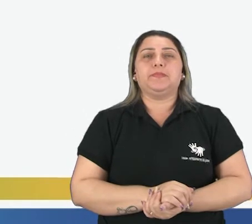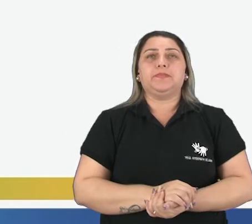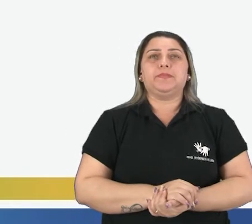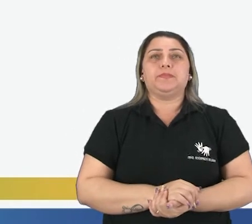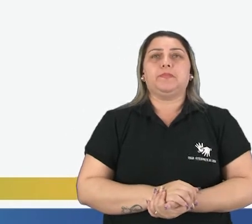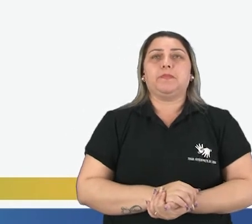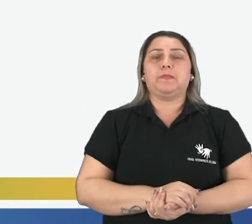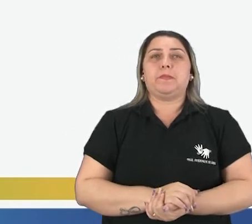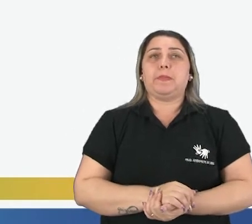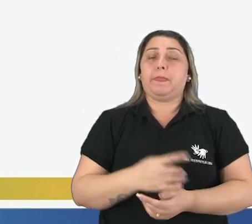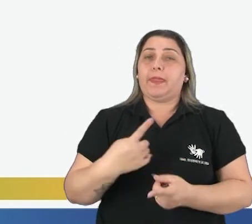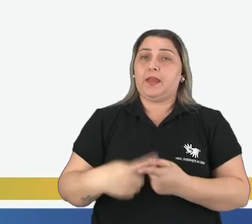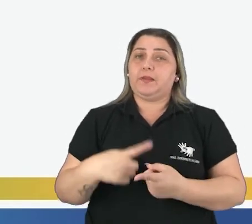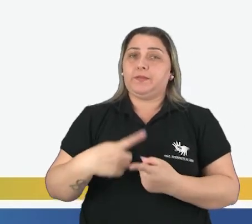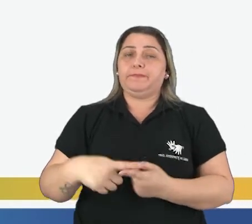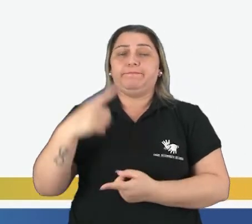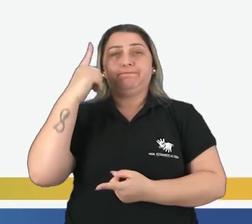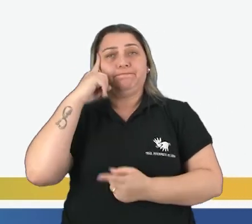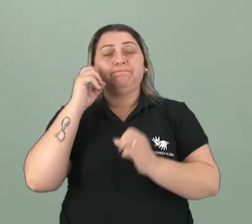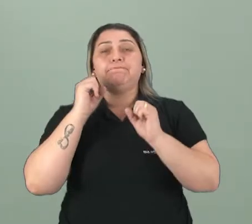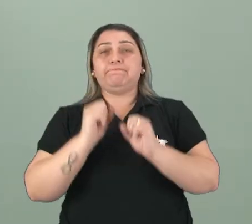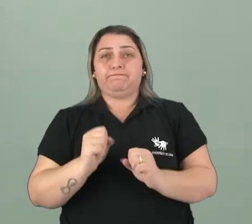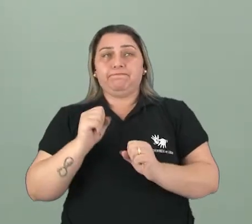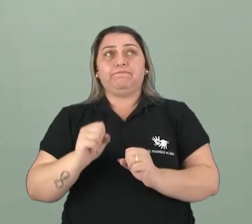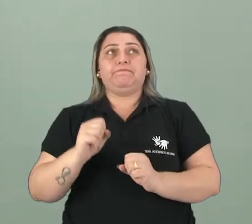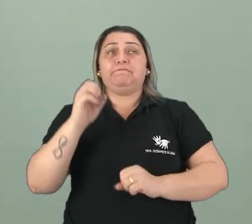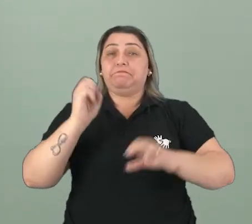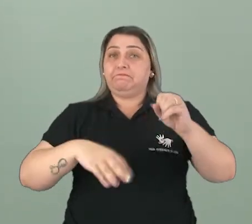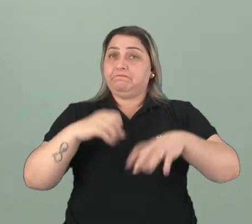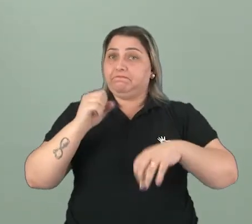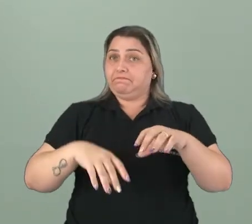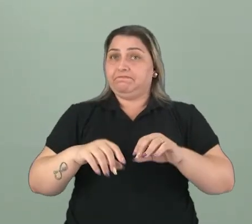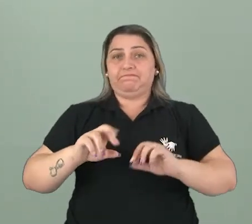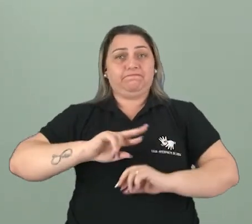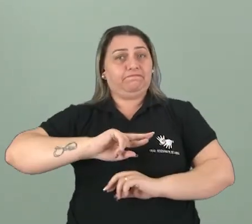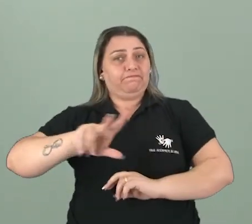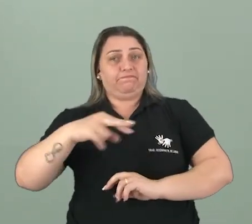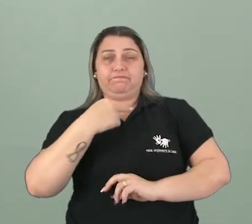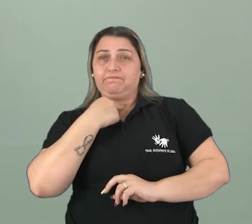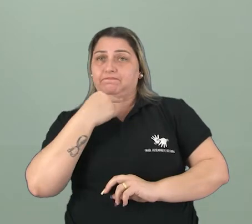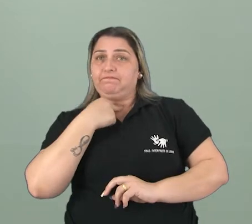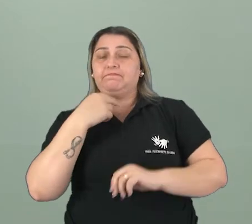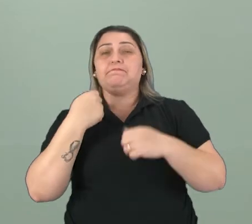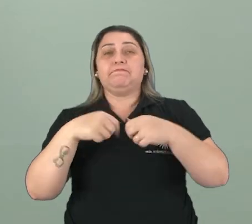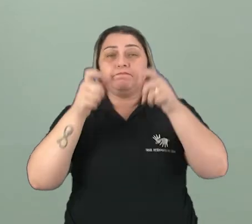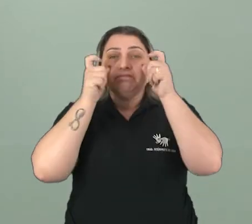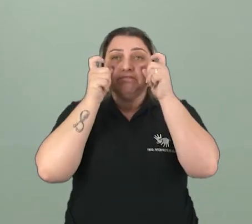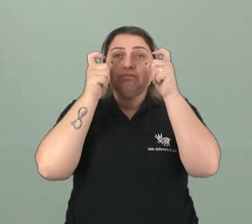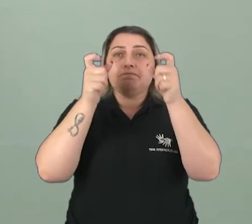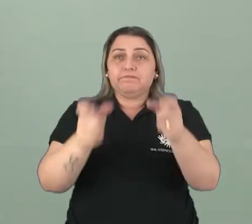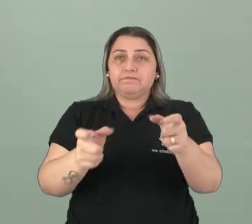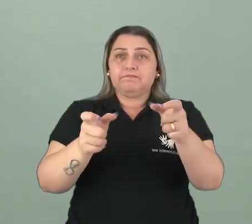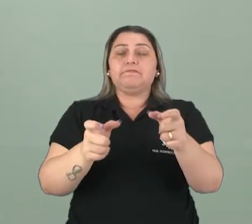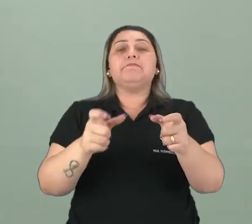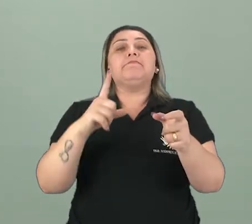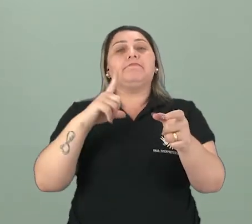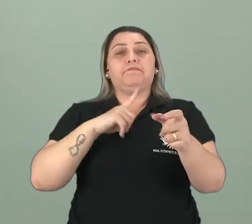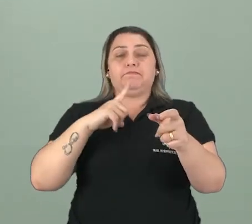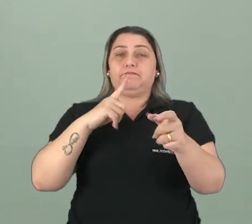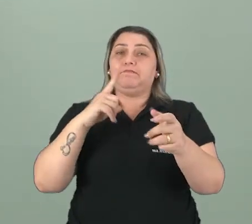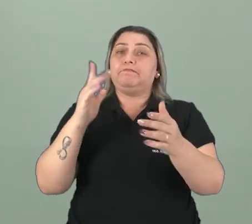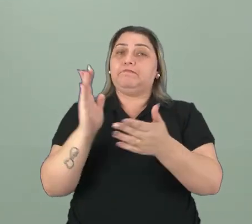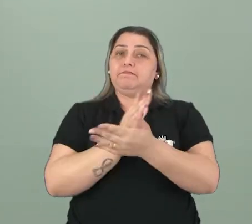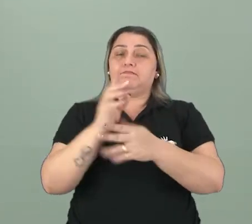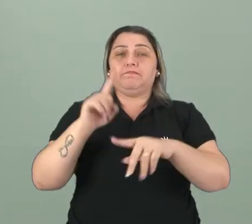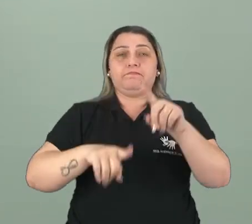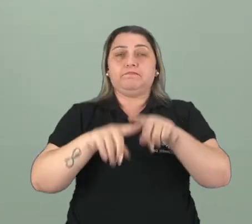ele pode ser reciclável. Porque aí você vai pensar, posso depositar tudo nessas lixeiras? Não. Você tem que se atenar aí que esses tipos de plásticos e